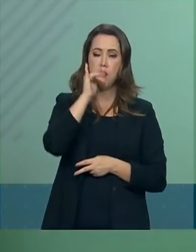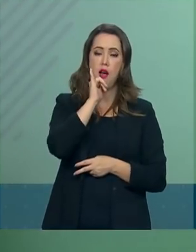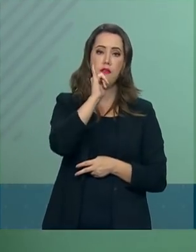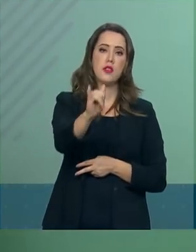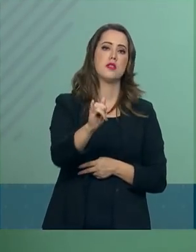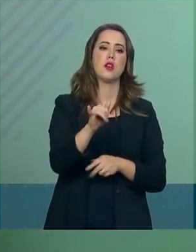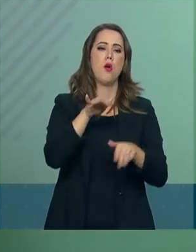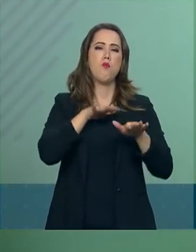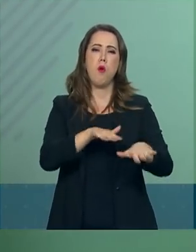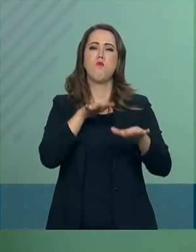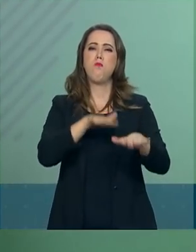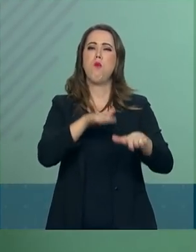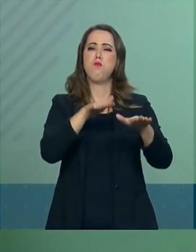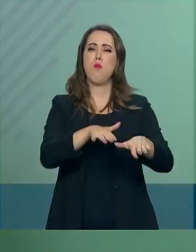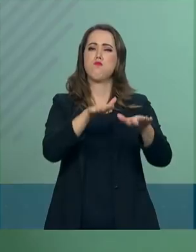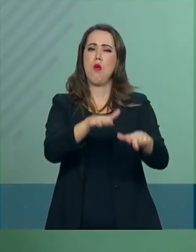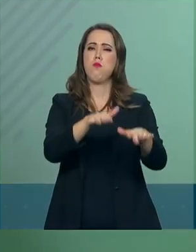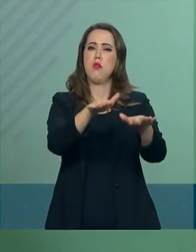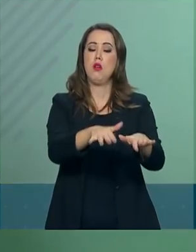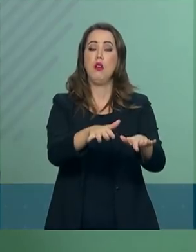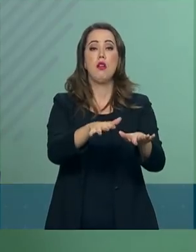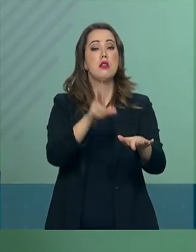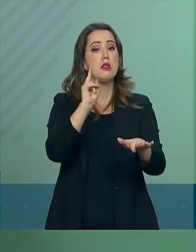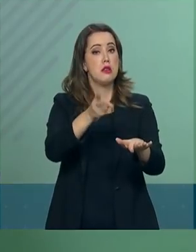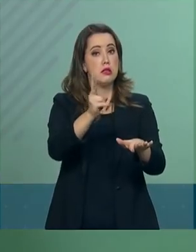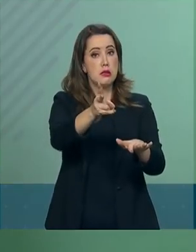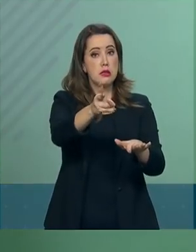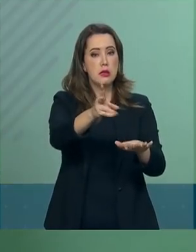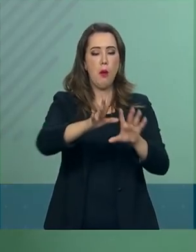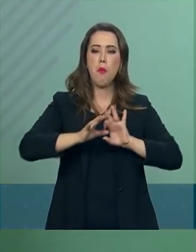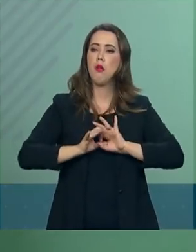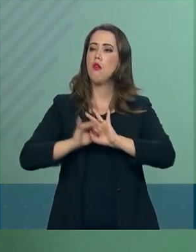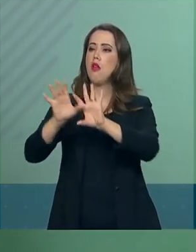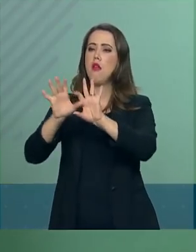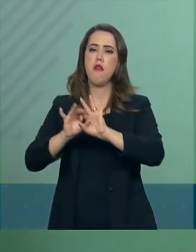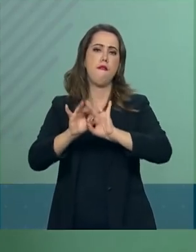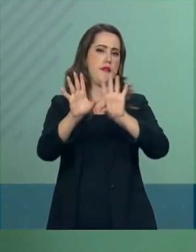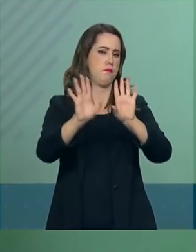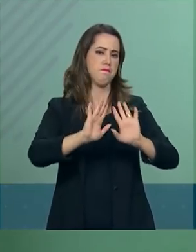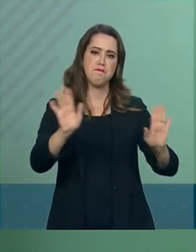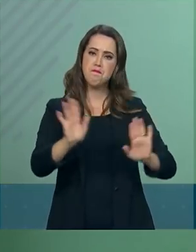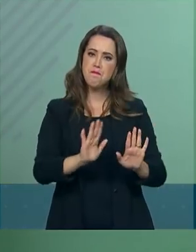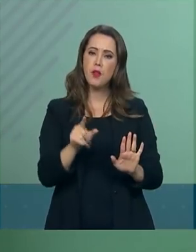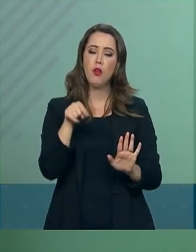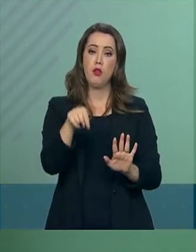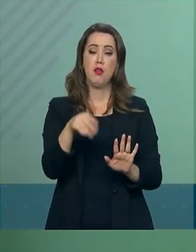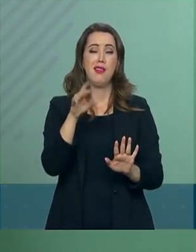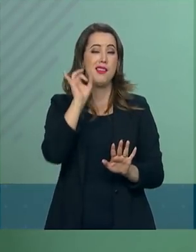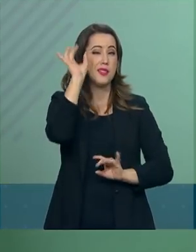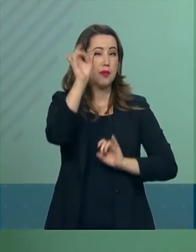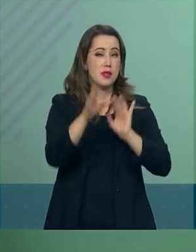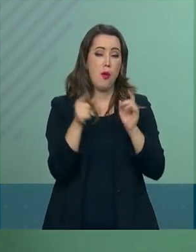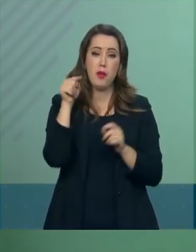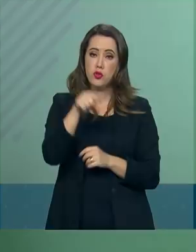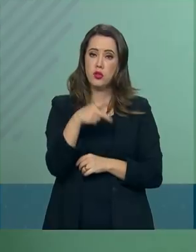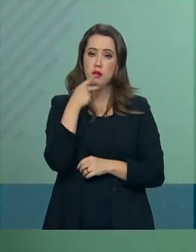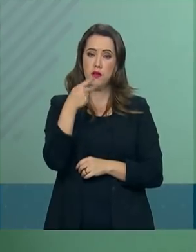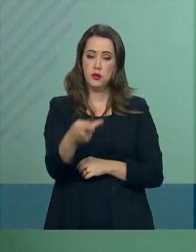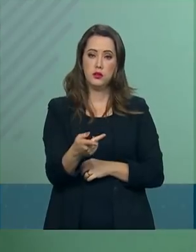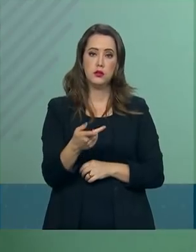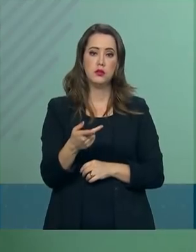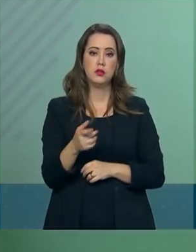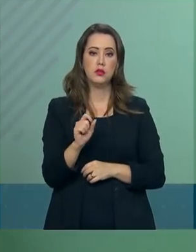as manifestações, têm sempre caráter livre e espontâneo, especialmente essa que nós estamos tratando,